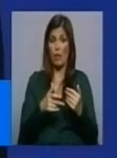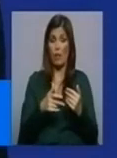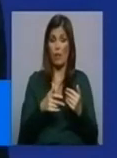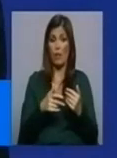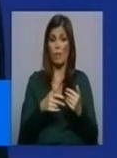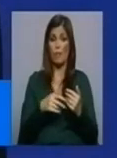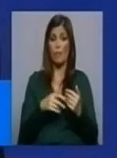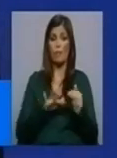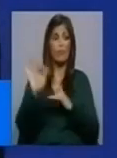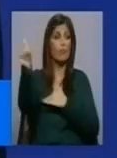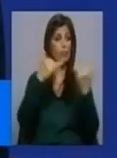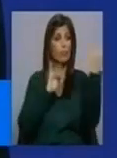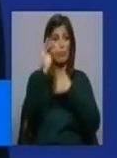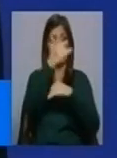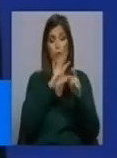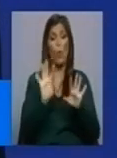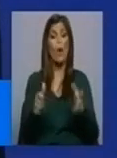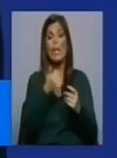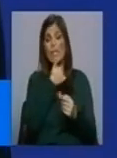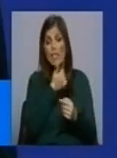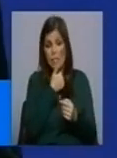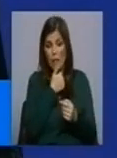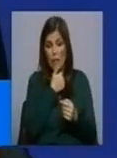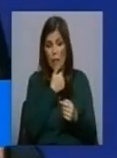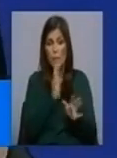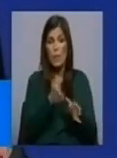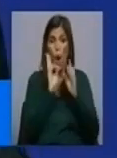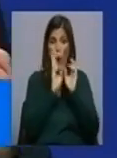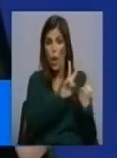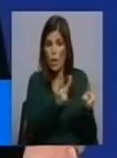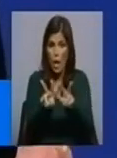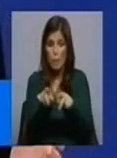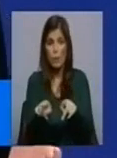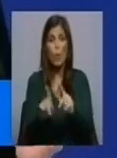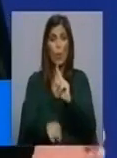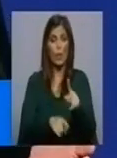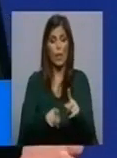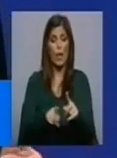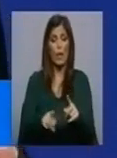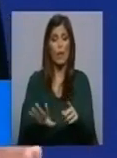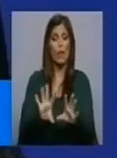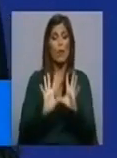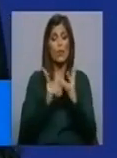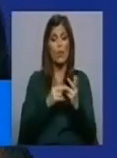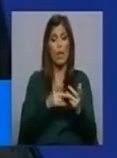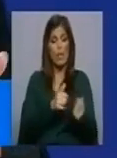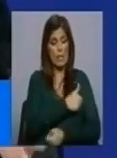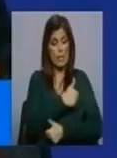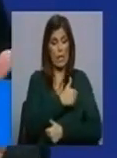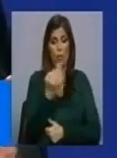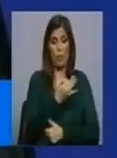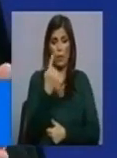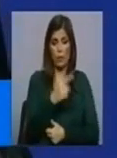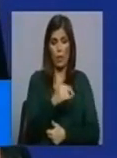e, portanto, qualquer decisão que possa ser tomada tem que olhar exatamente para aquilo que é o universo. Para sermos claros, a cidade do Porto tem